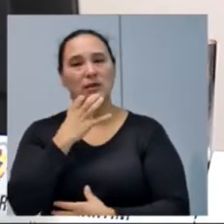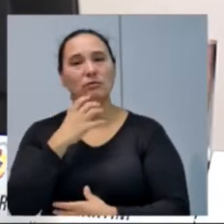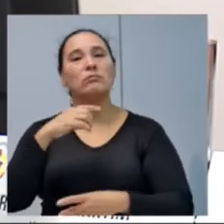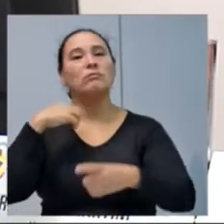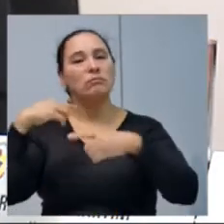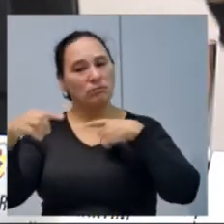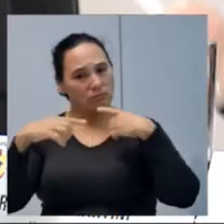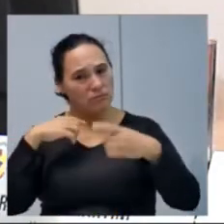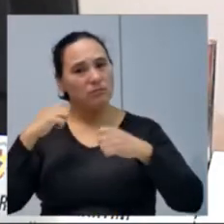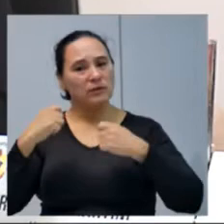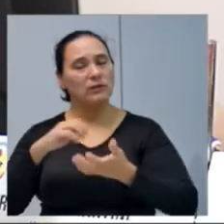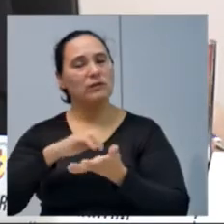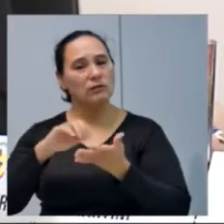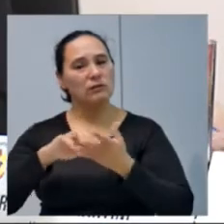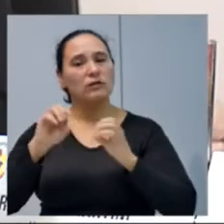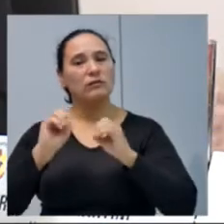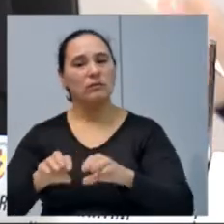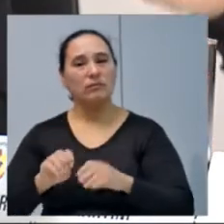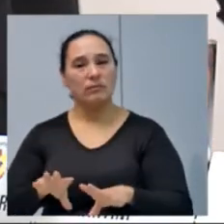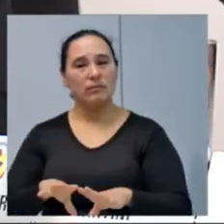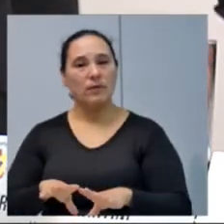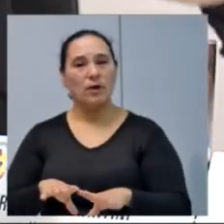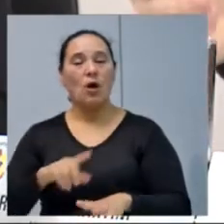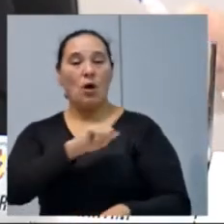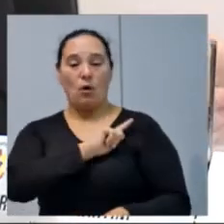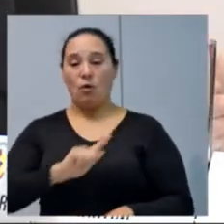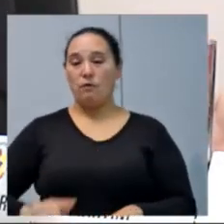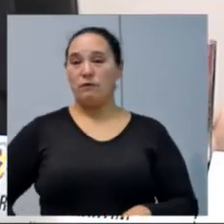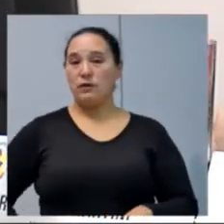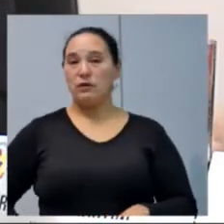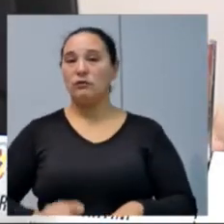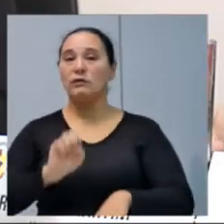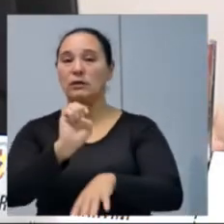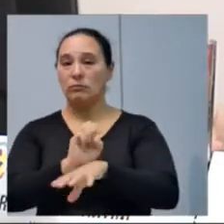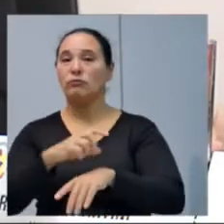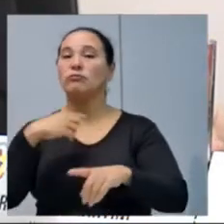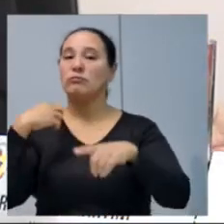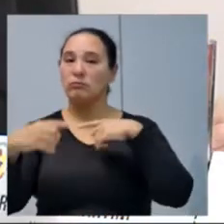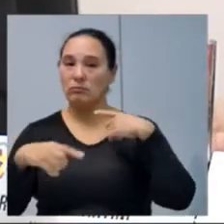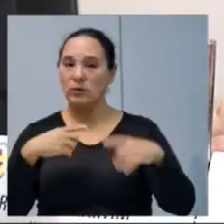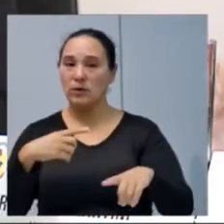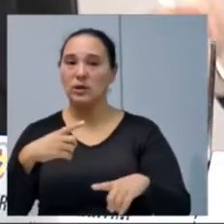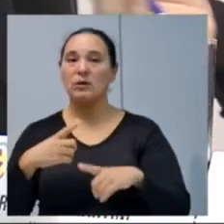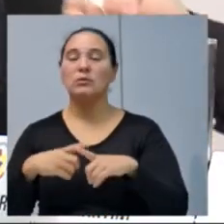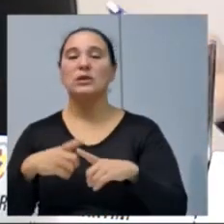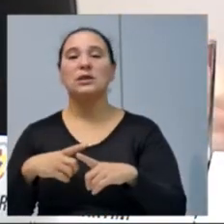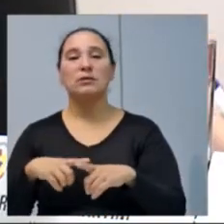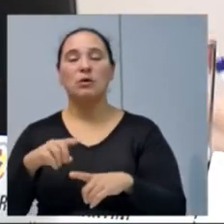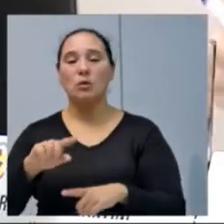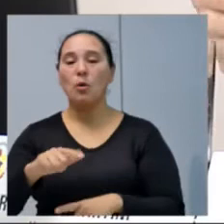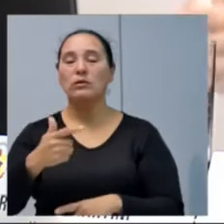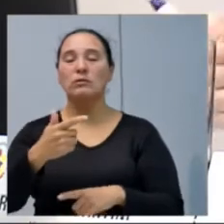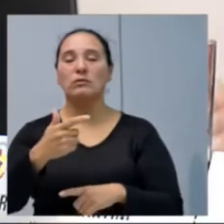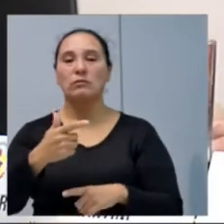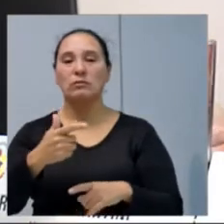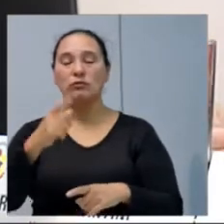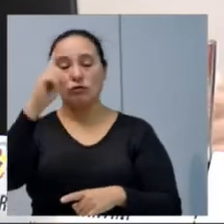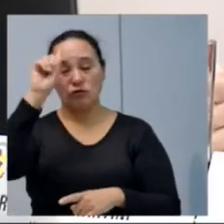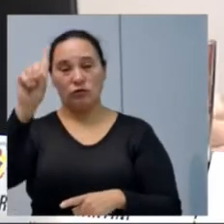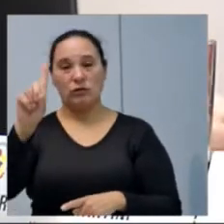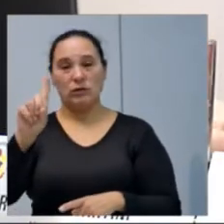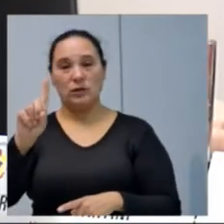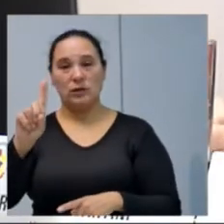discutir, a Secretaria Municipal de Educação precisa discutir, o Governo do Estado precisa discutir, porque, inclusive, em outra oportunidade, nós aqui,